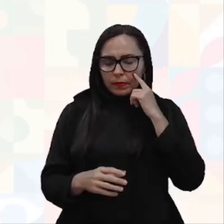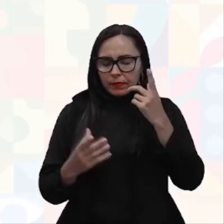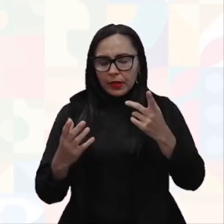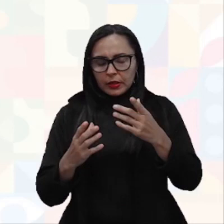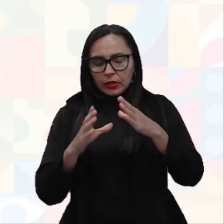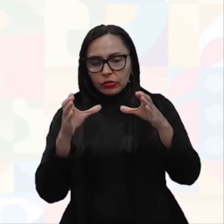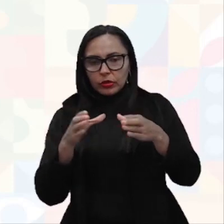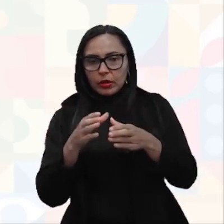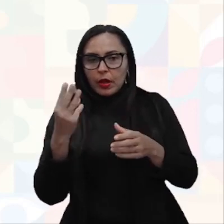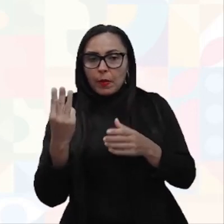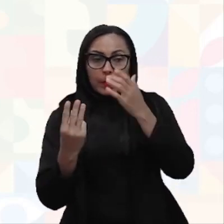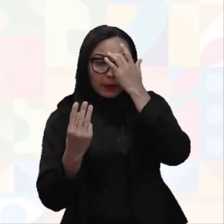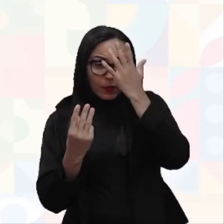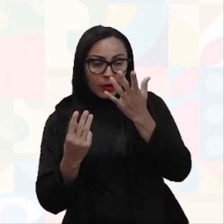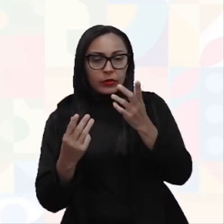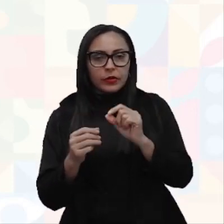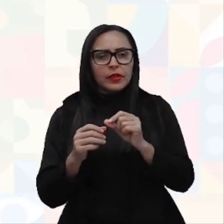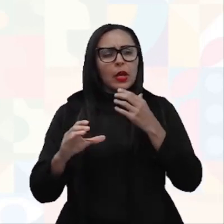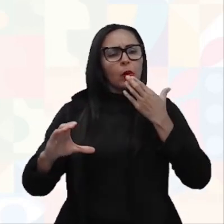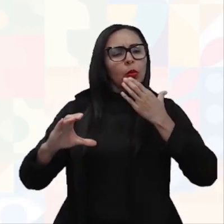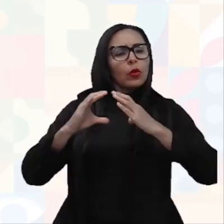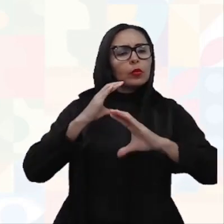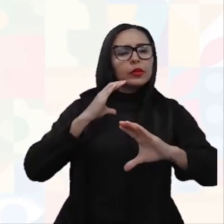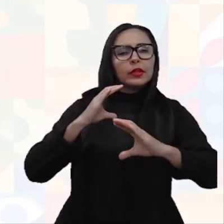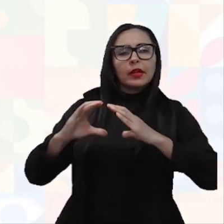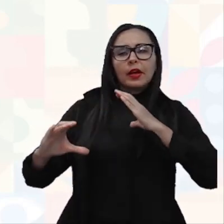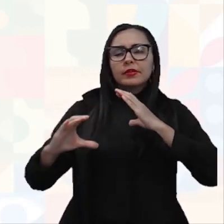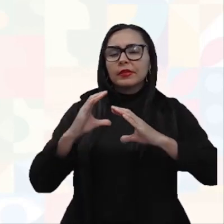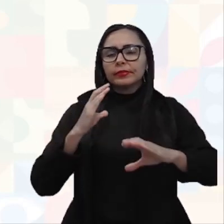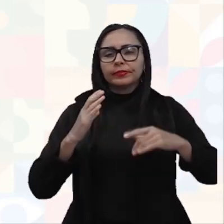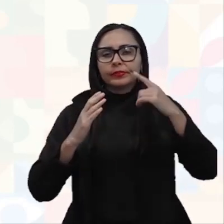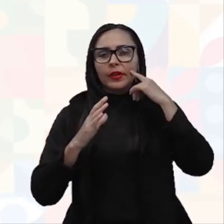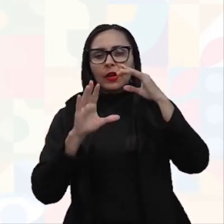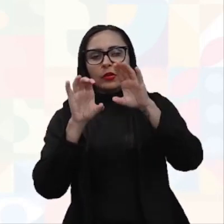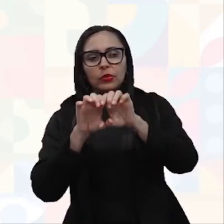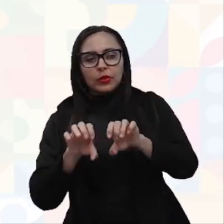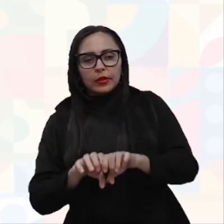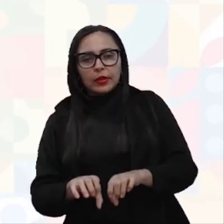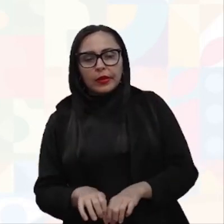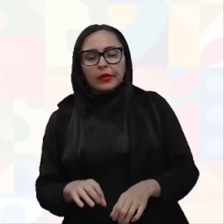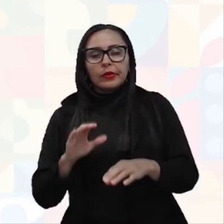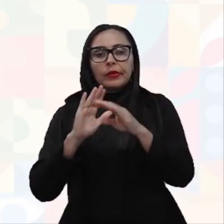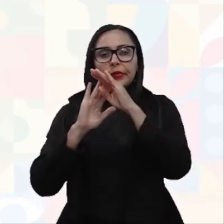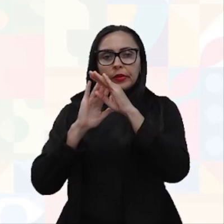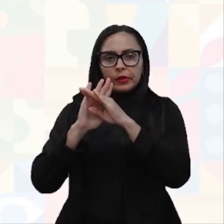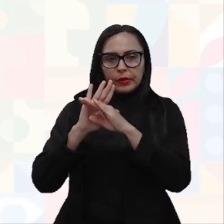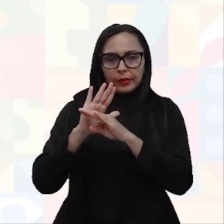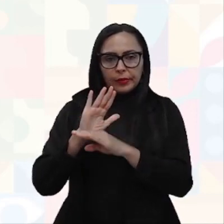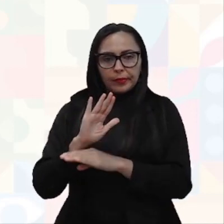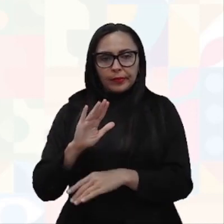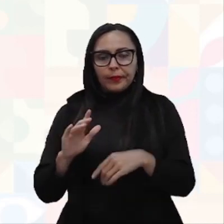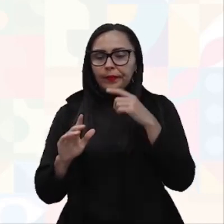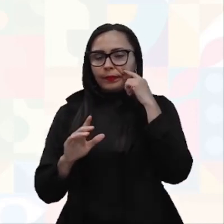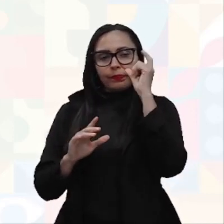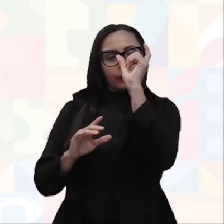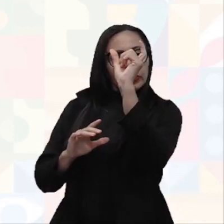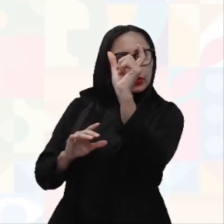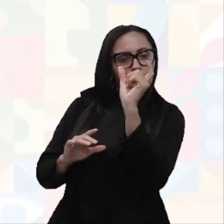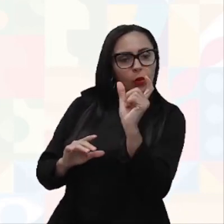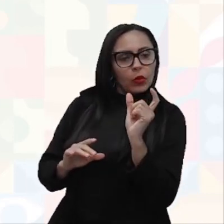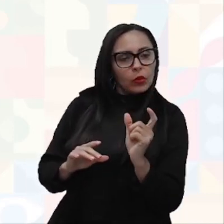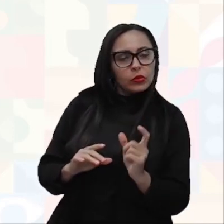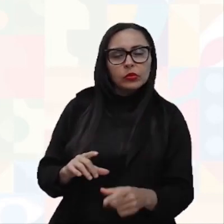fazer a comunicação, a estruturação do programa, dos códigos, onde cada parte tem